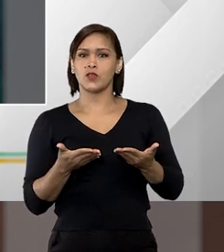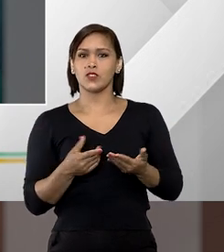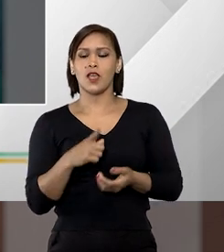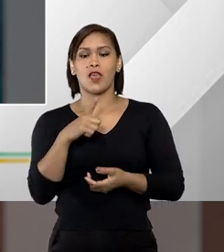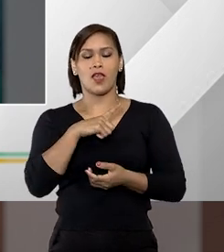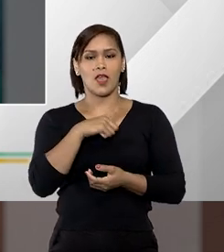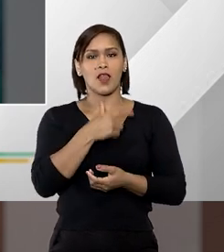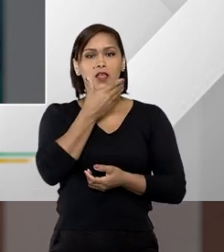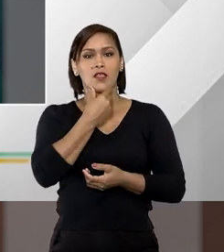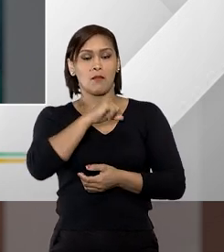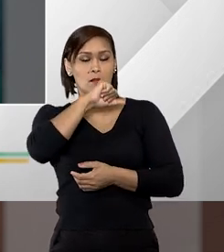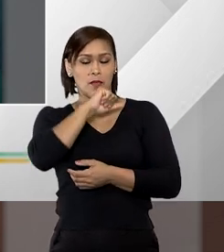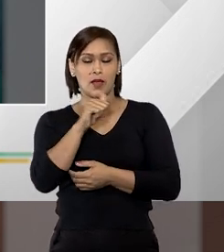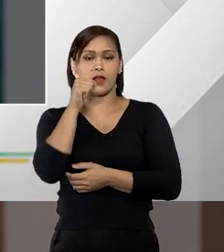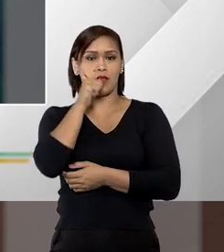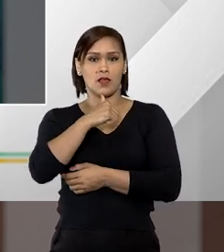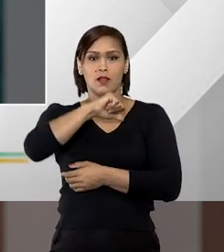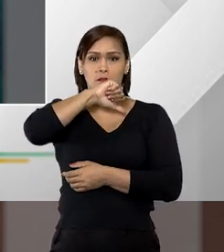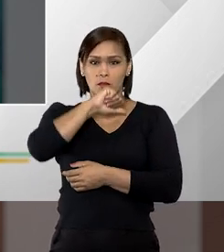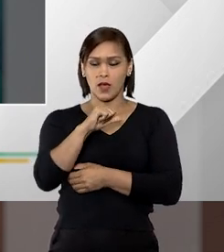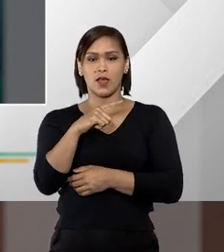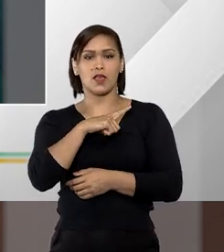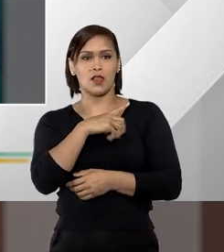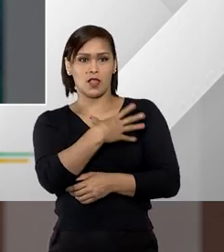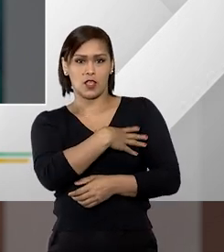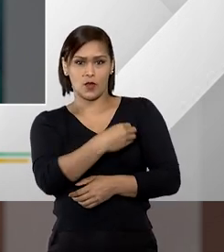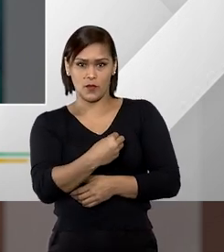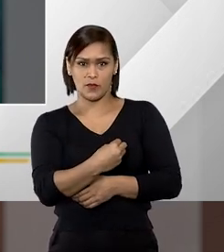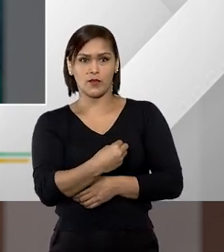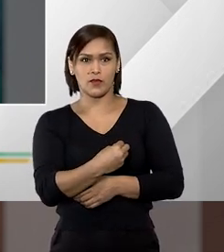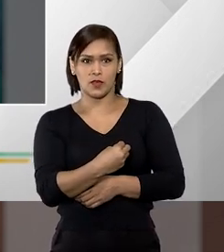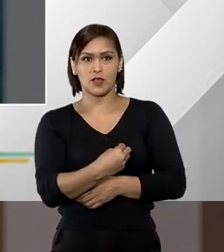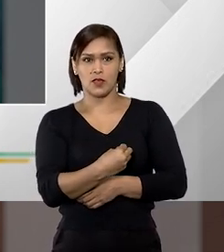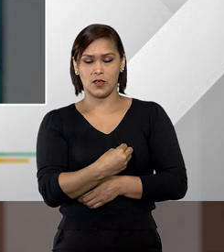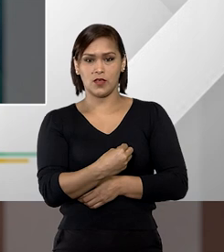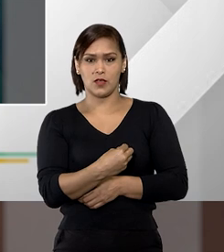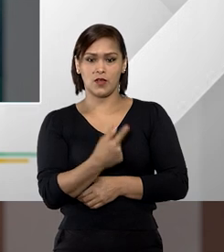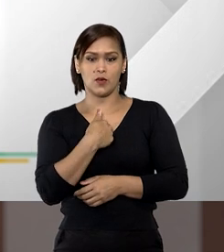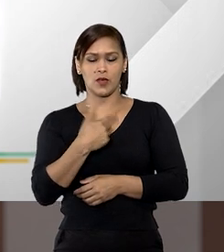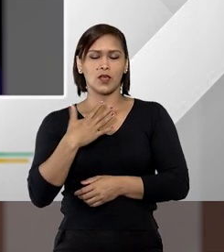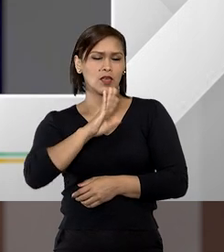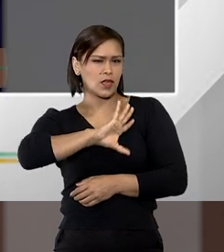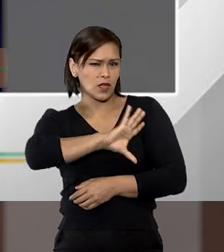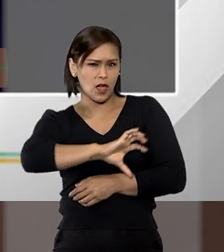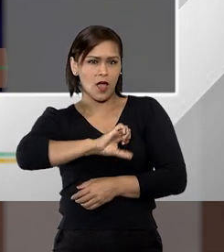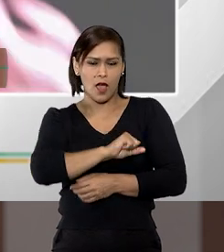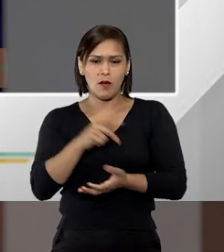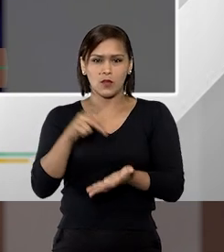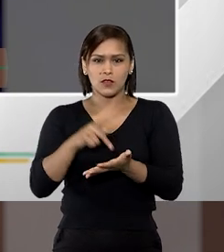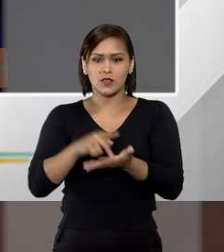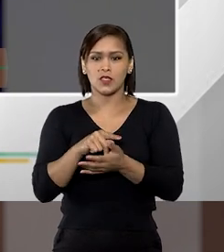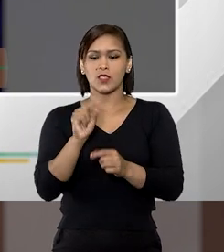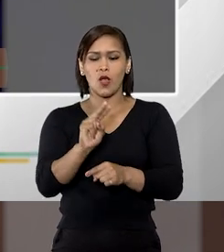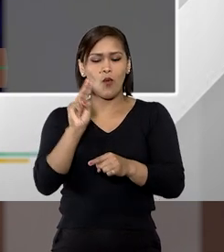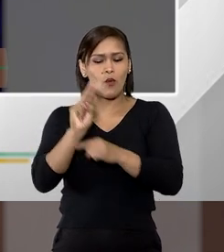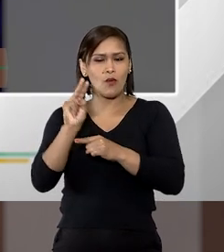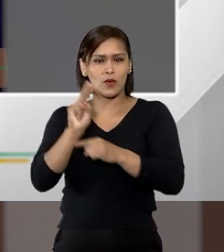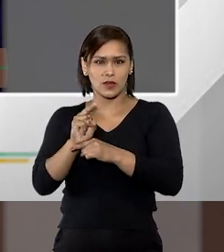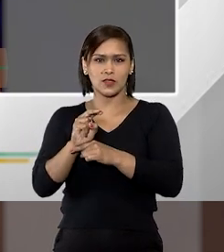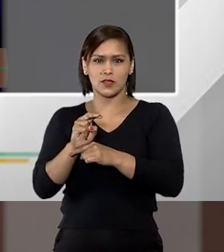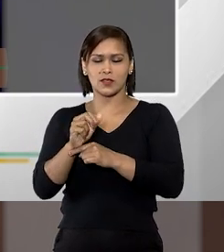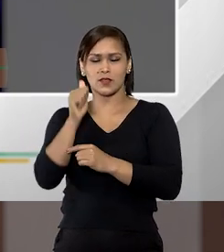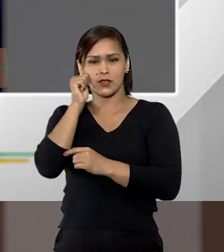tem um pai ela tem uma mãe ela tem um filho que amam muito ela então proteja essa mulher